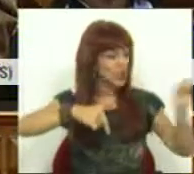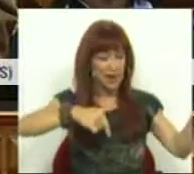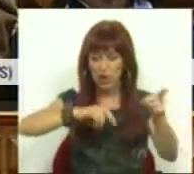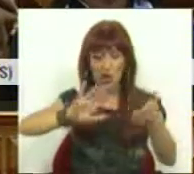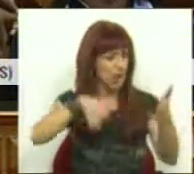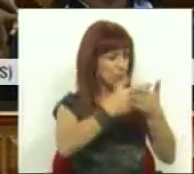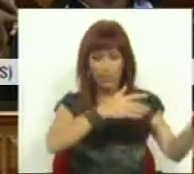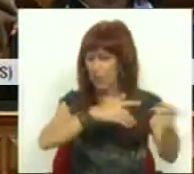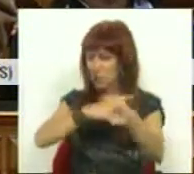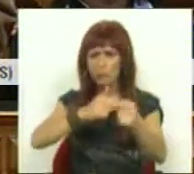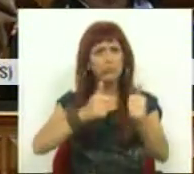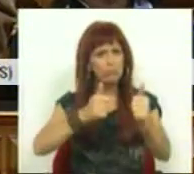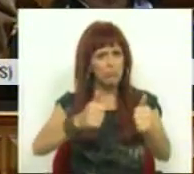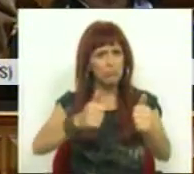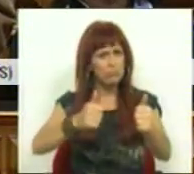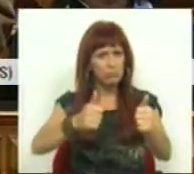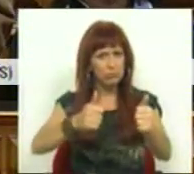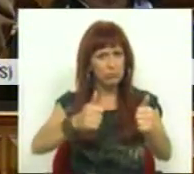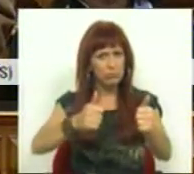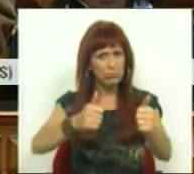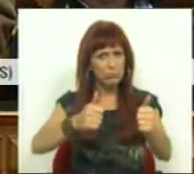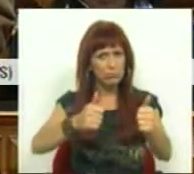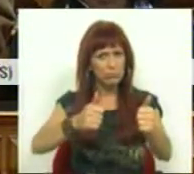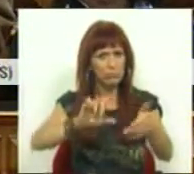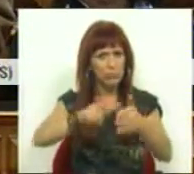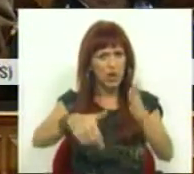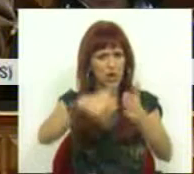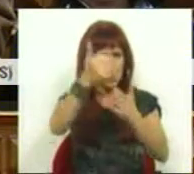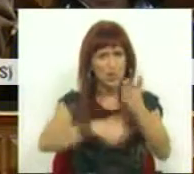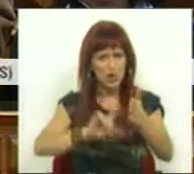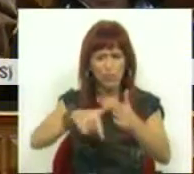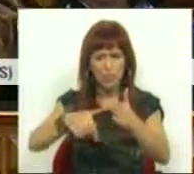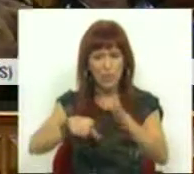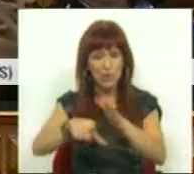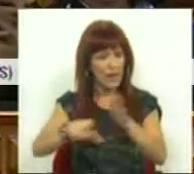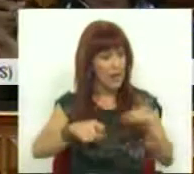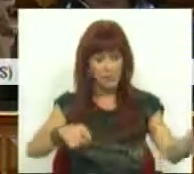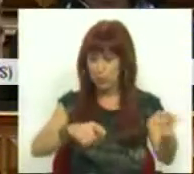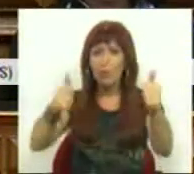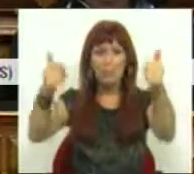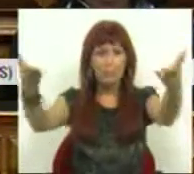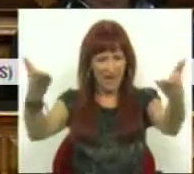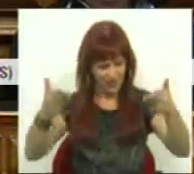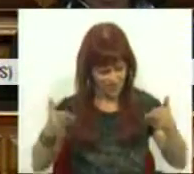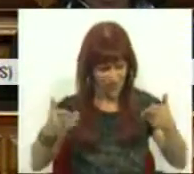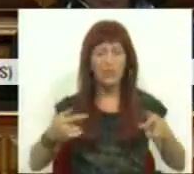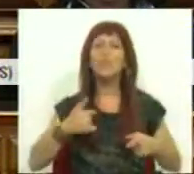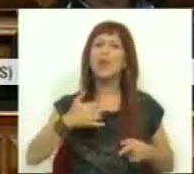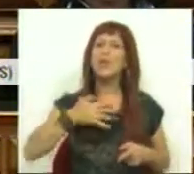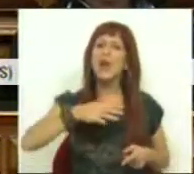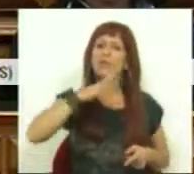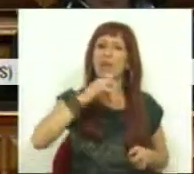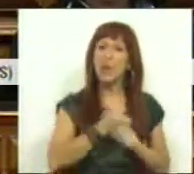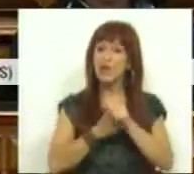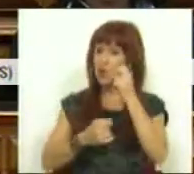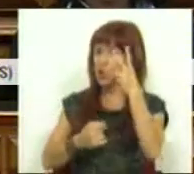resolução e os projetos de lei são bastante bem-vindos. Mas eu gostava de dizer